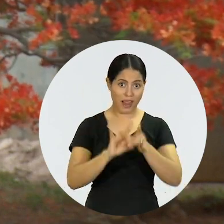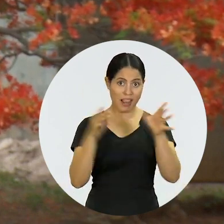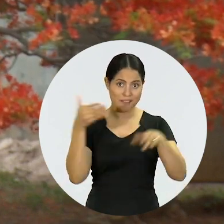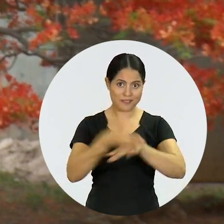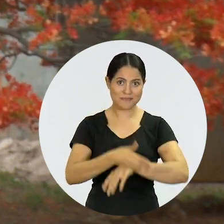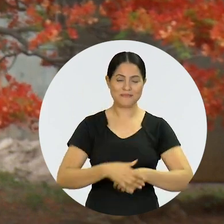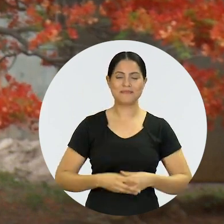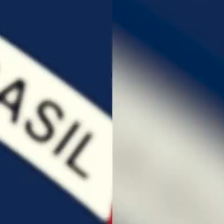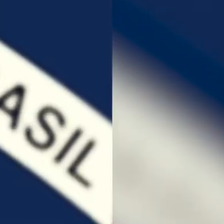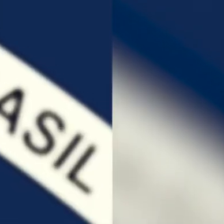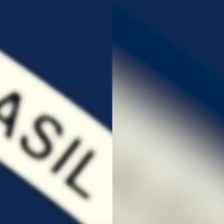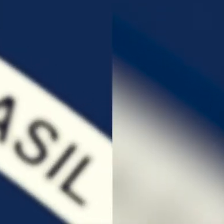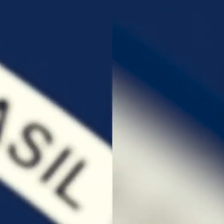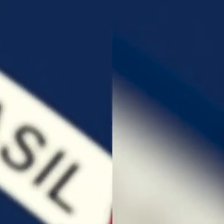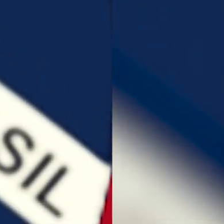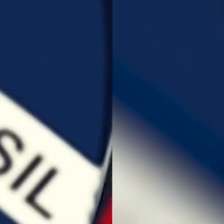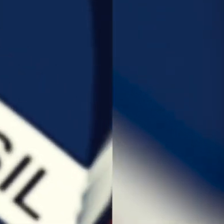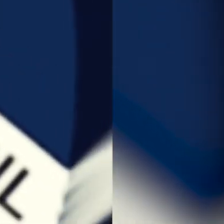24 horas.